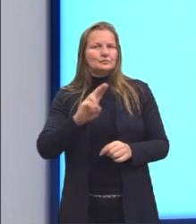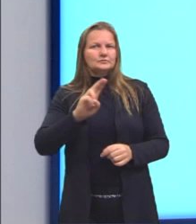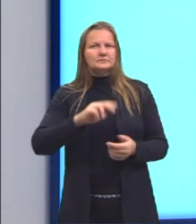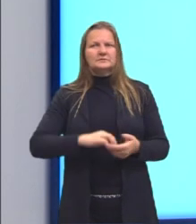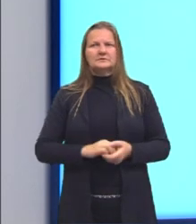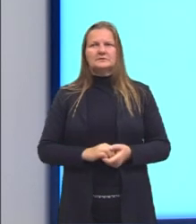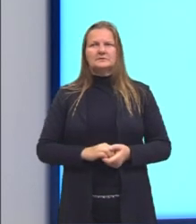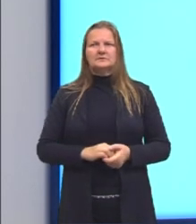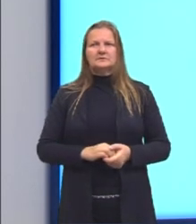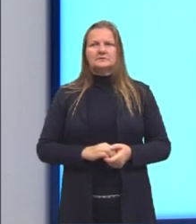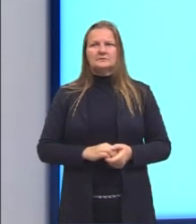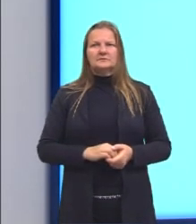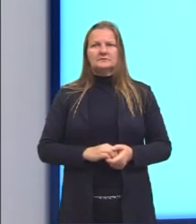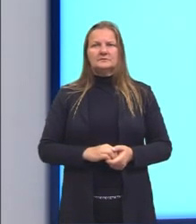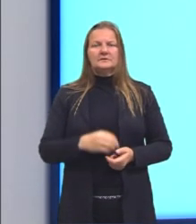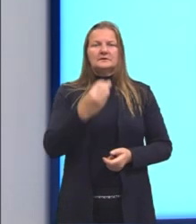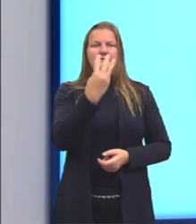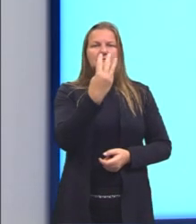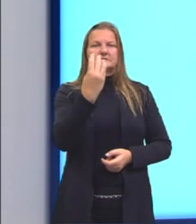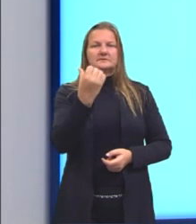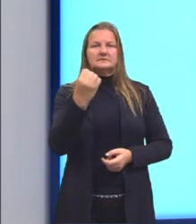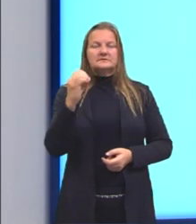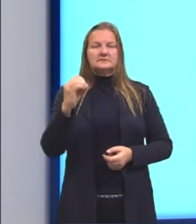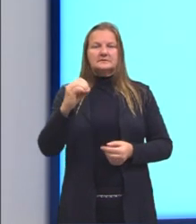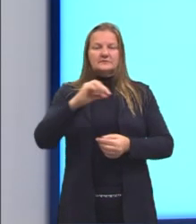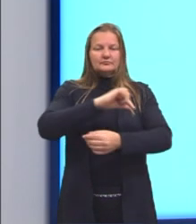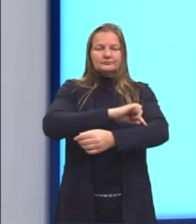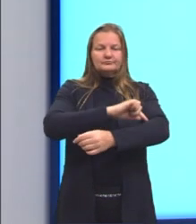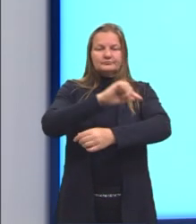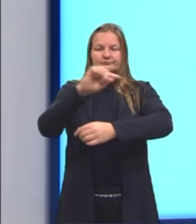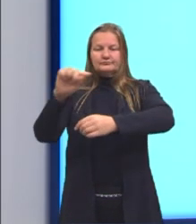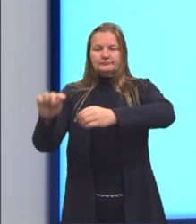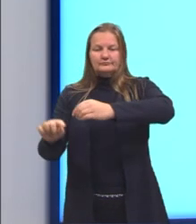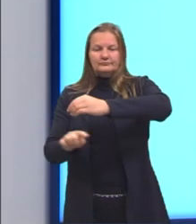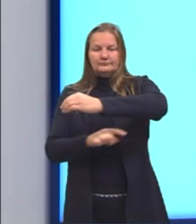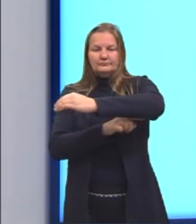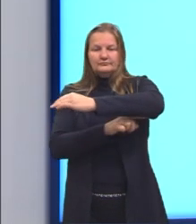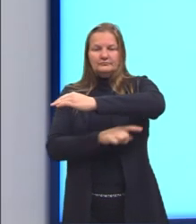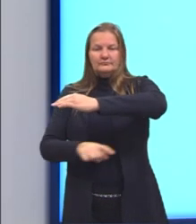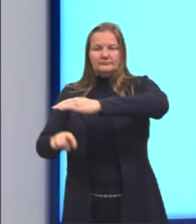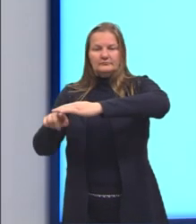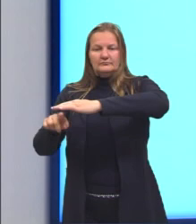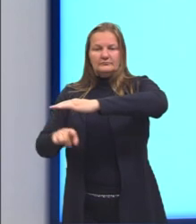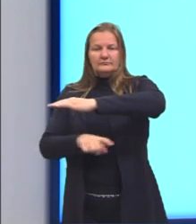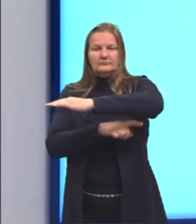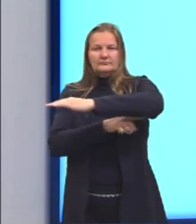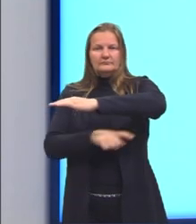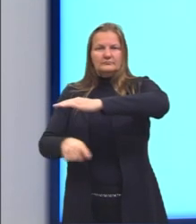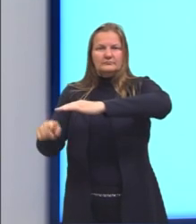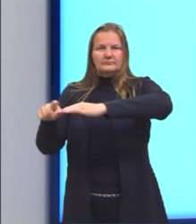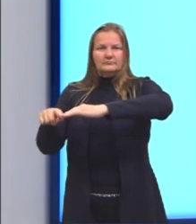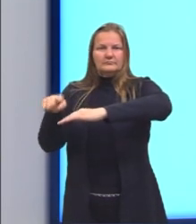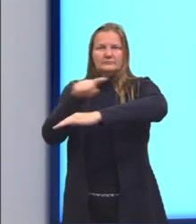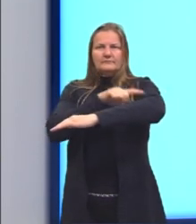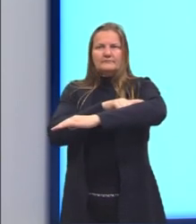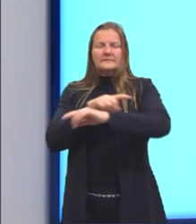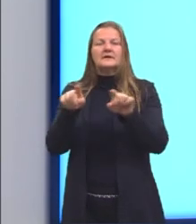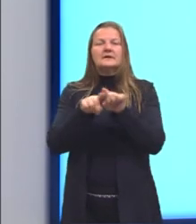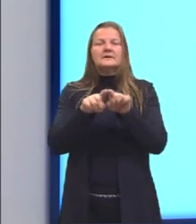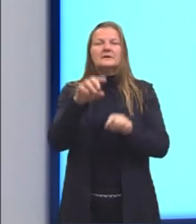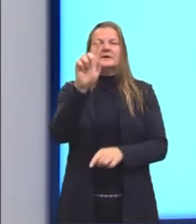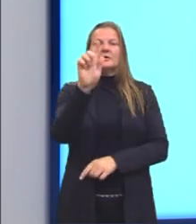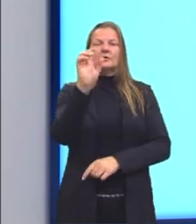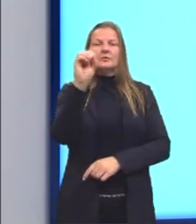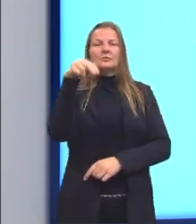temos o transferidor em 360 graus, e nós temos aqui o goniômetro. Eu trouxe